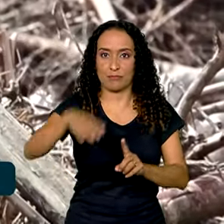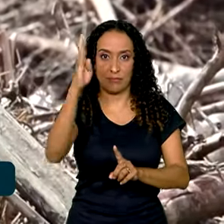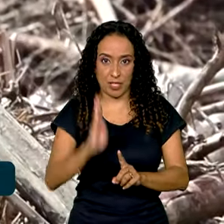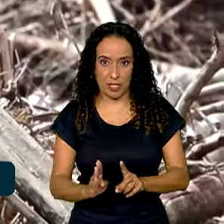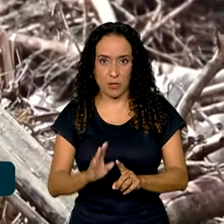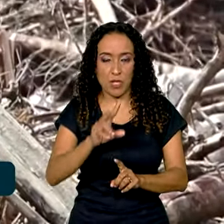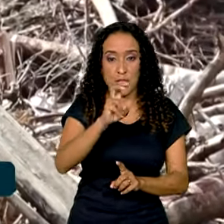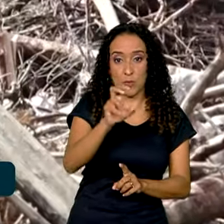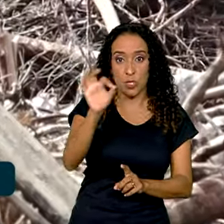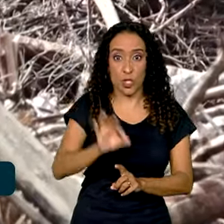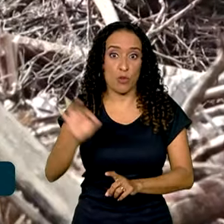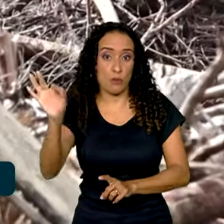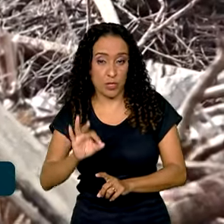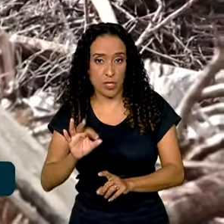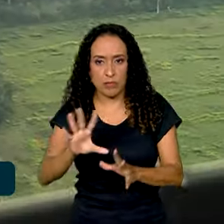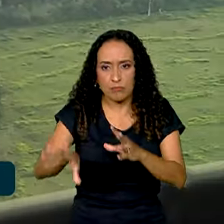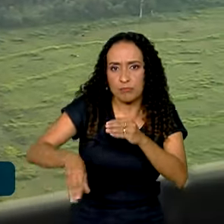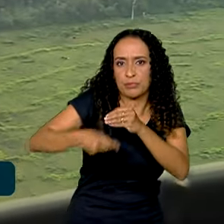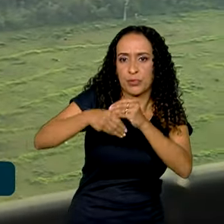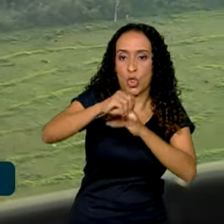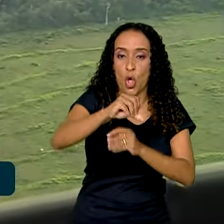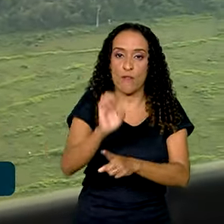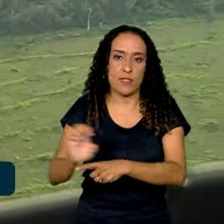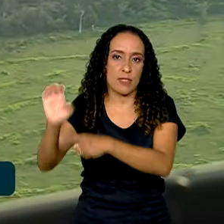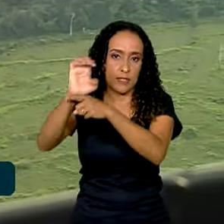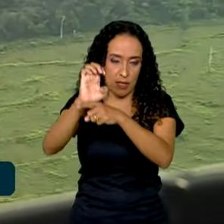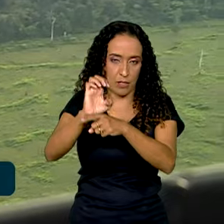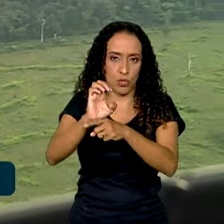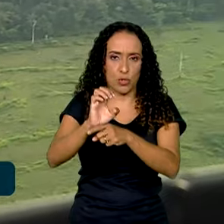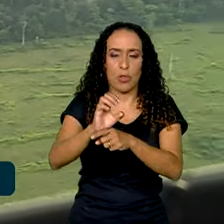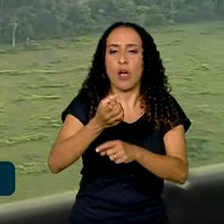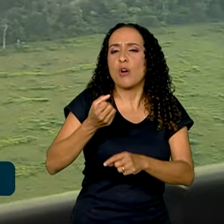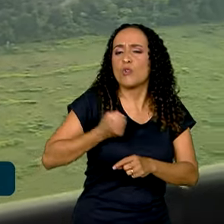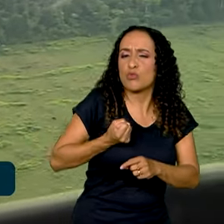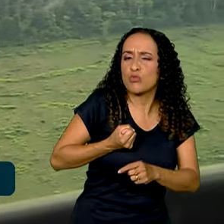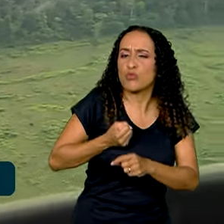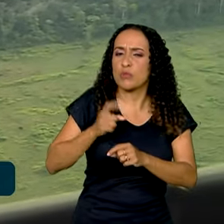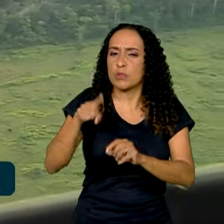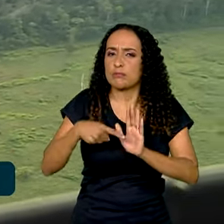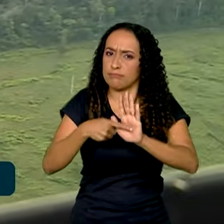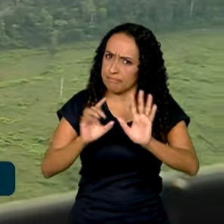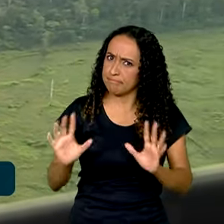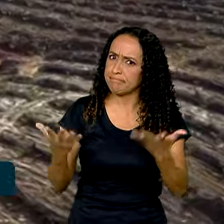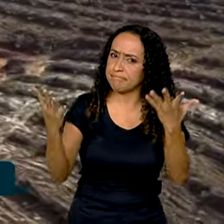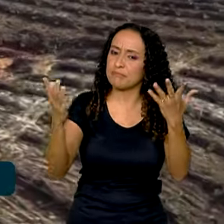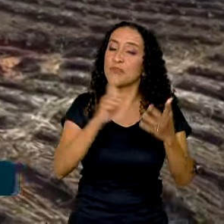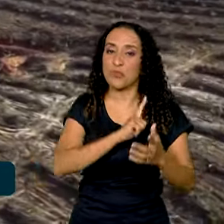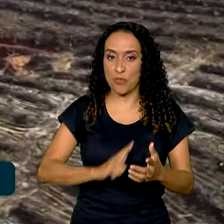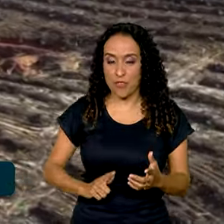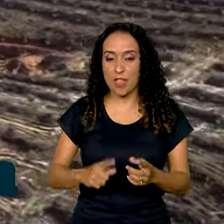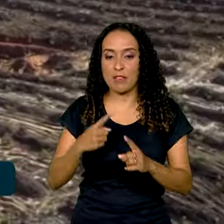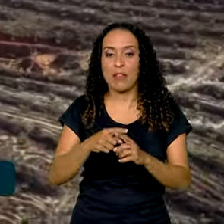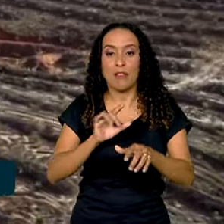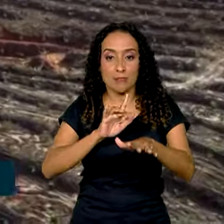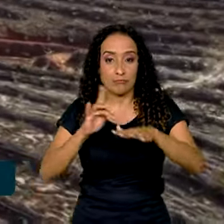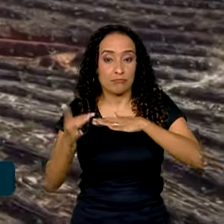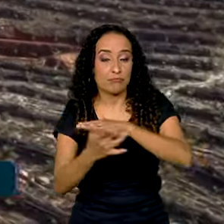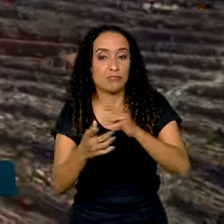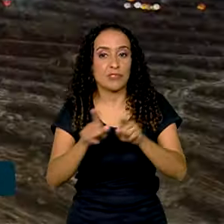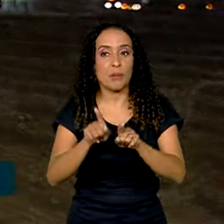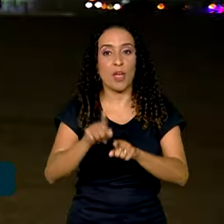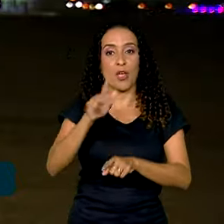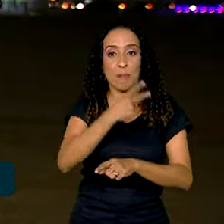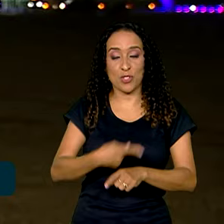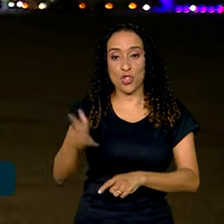59%, e engloba nove estados. Os números foram comemorados pelo governo. Pelas redes sociais, o presidente